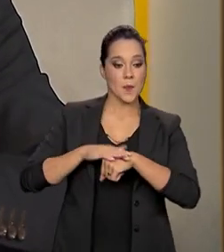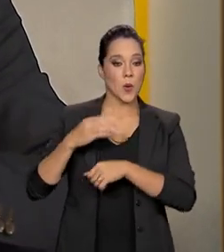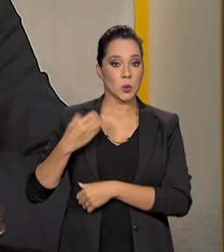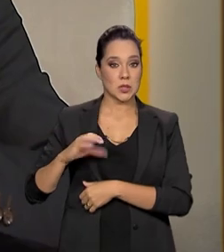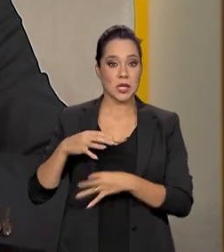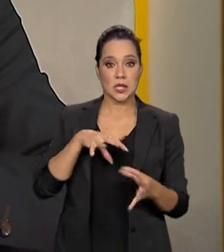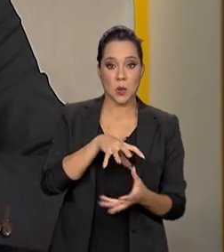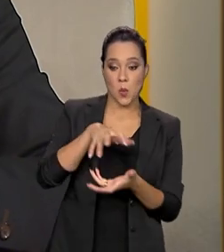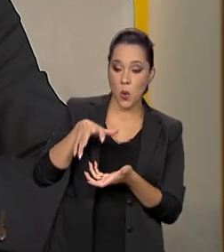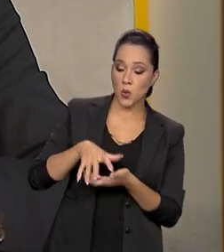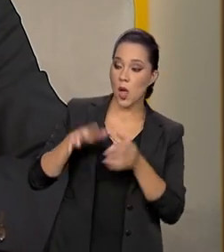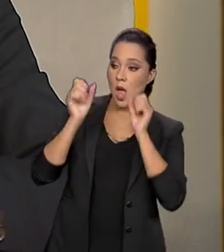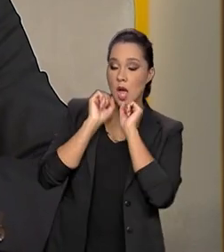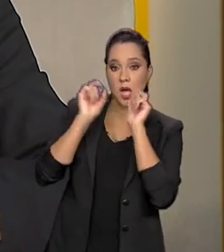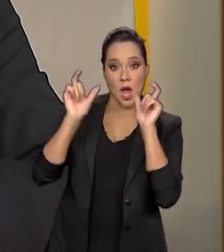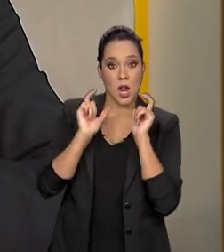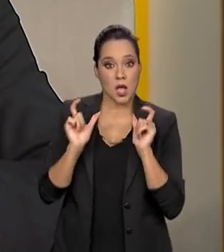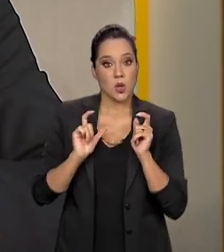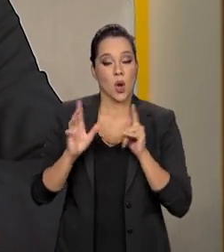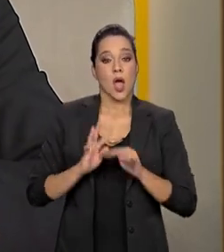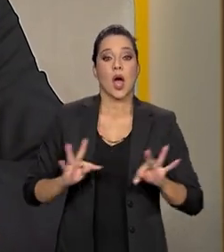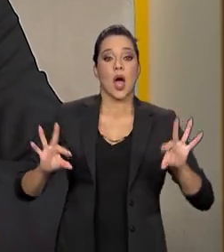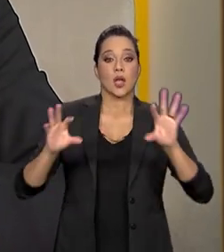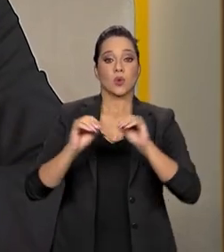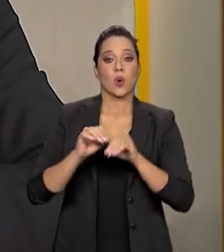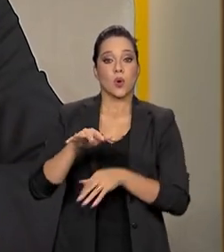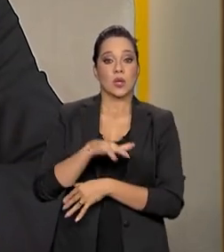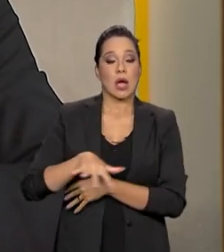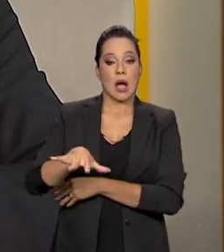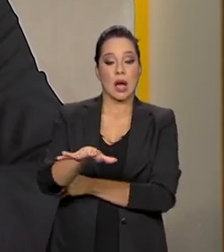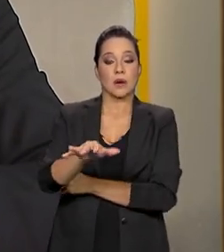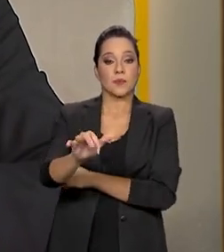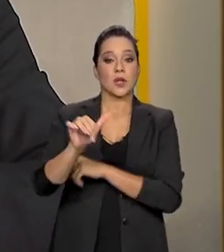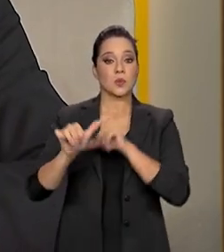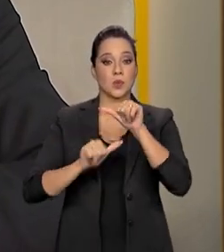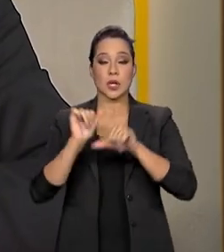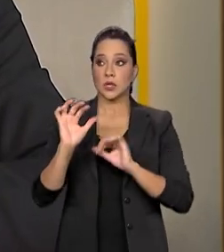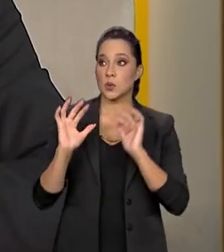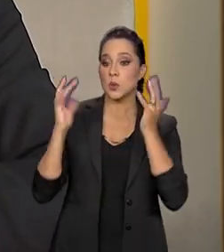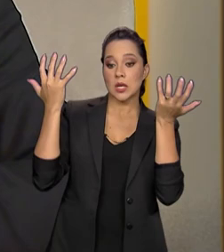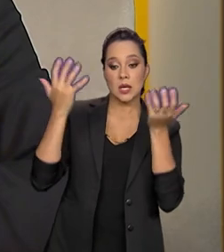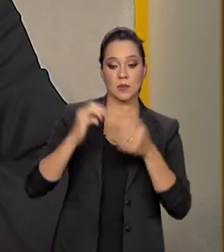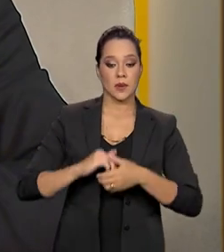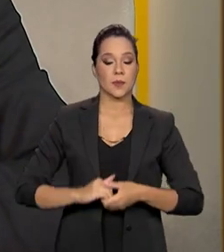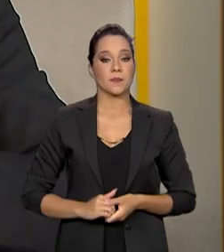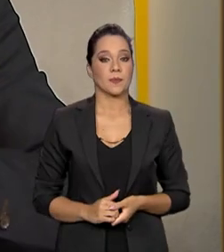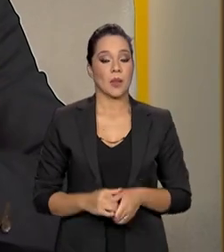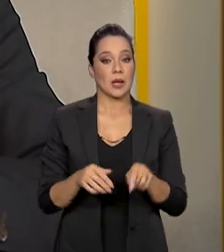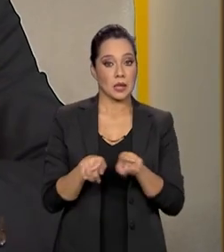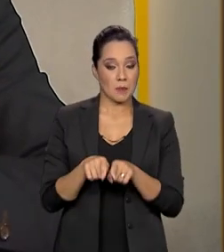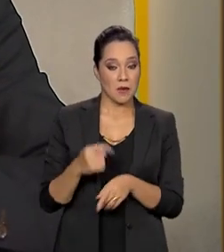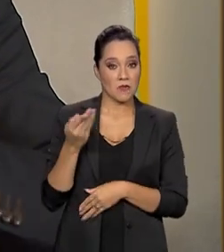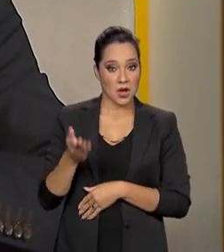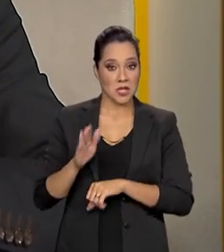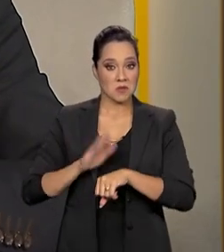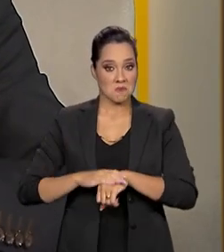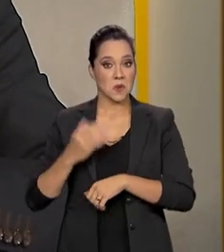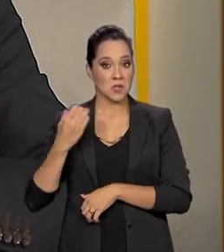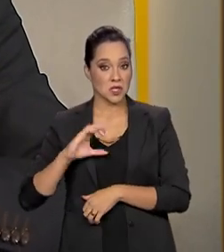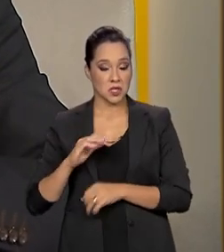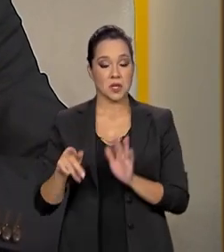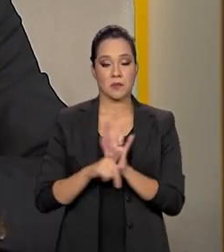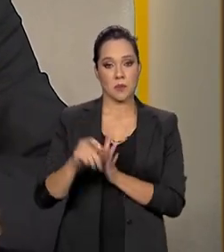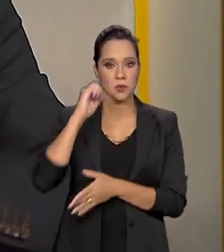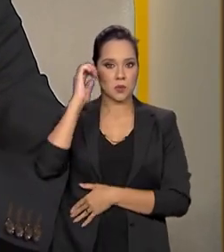mundiais que alertou todo o aspecto das mudanças climáticas e foram esses cientistas e os